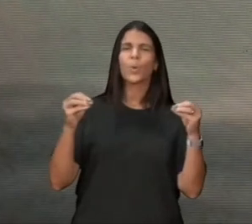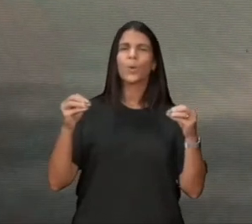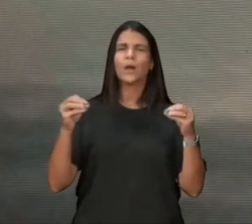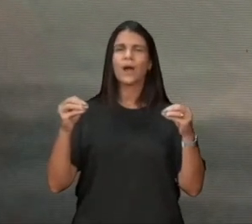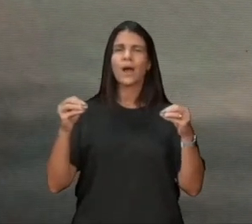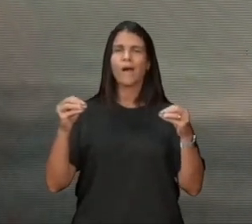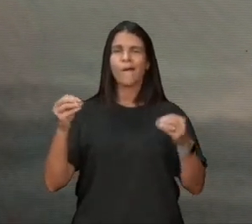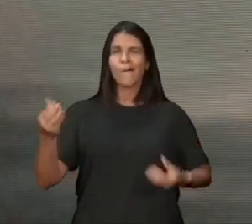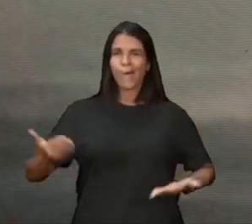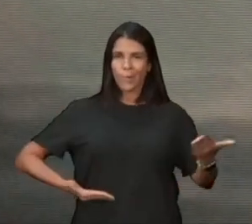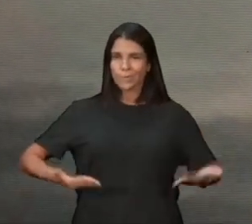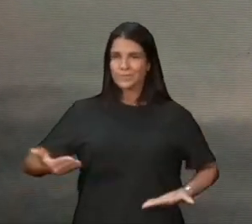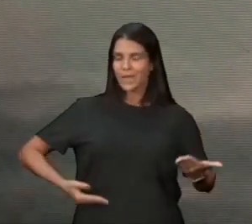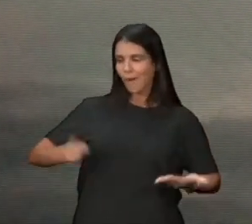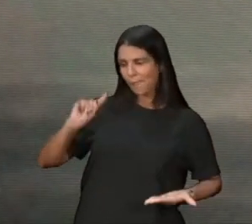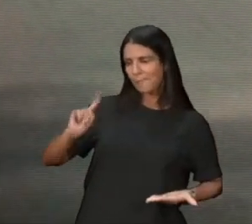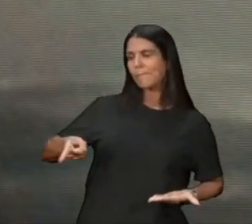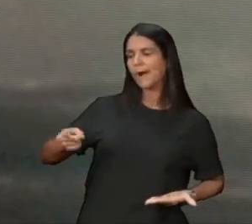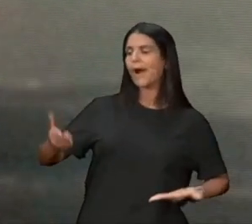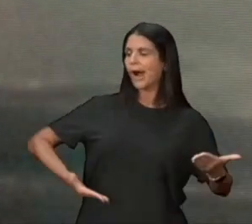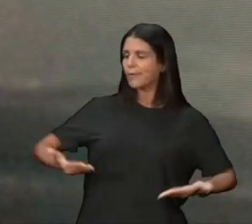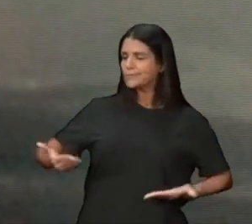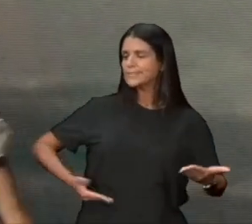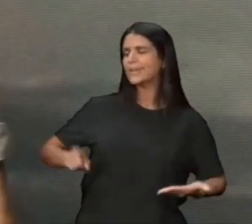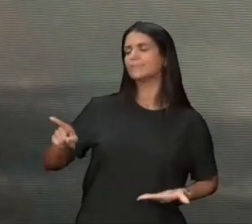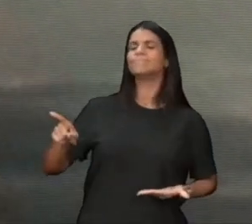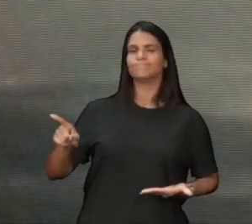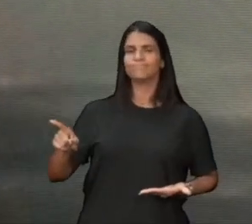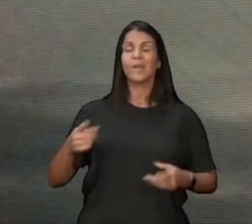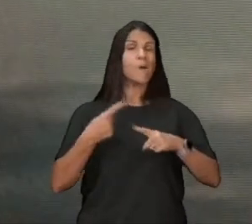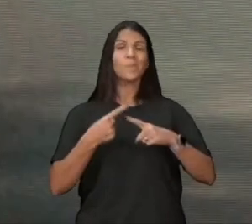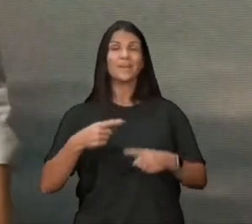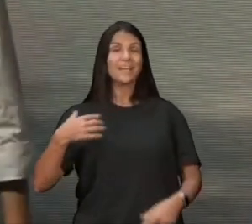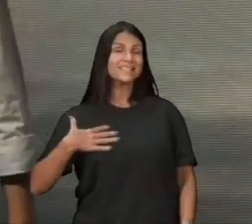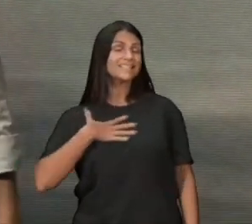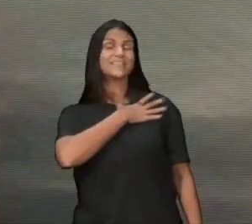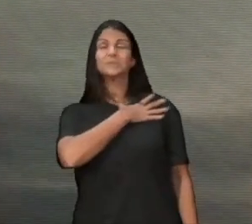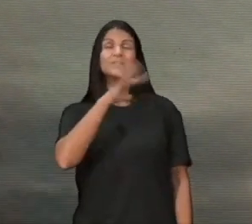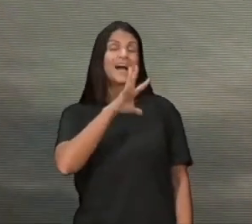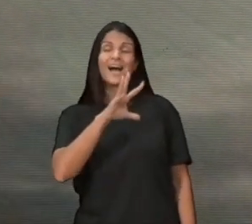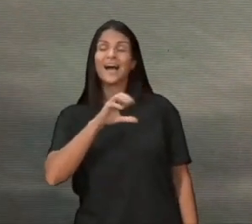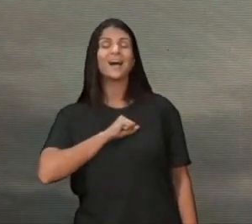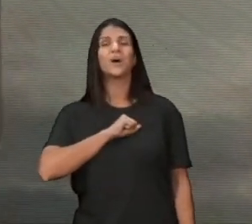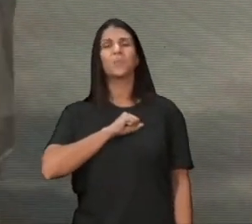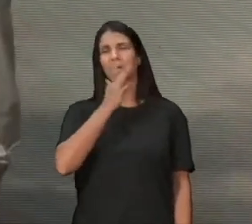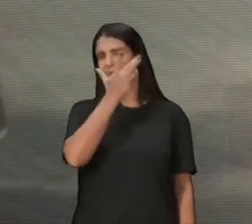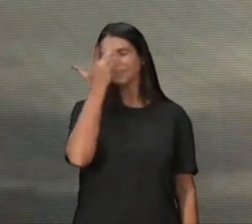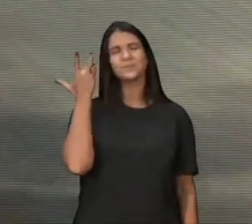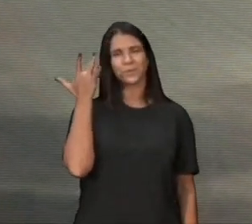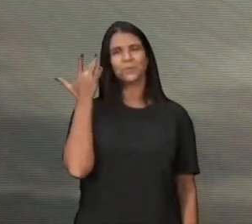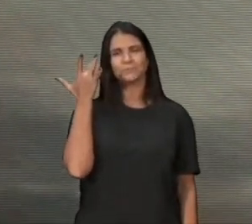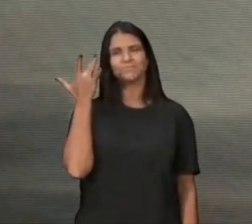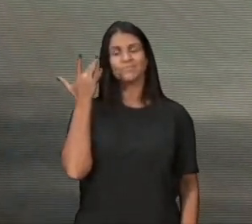do centurião, porque o centurião, muito bom, ama muito a gente, uma pessoa do bem, ele merece isso,